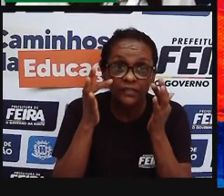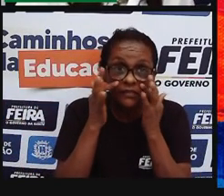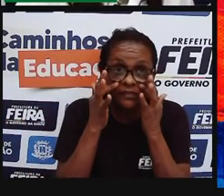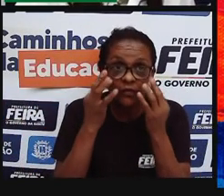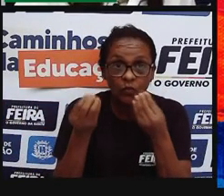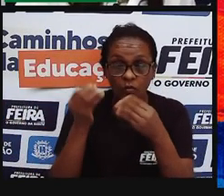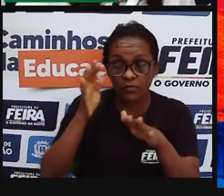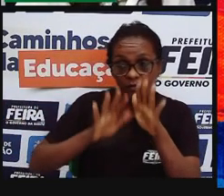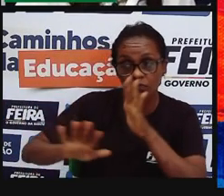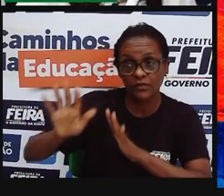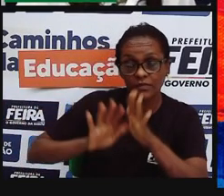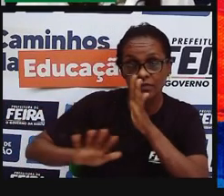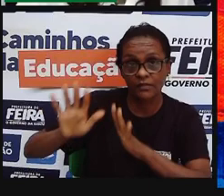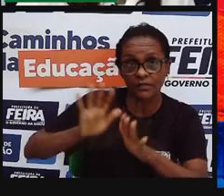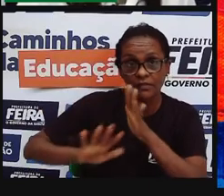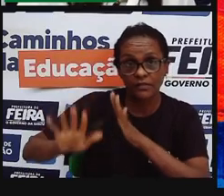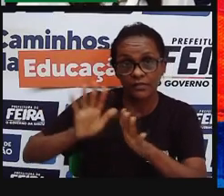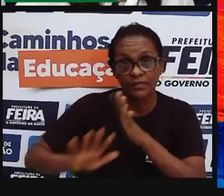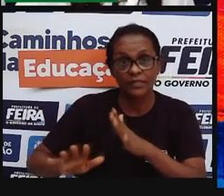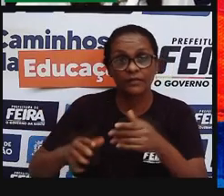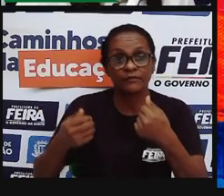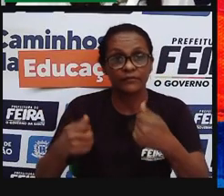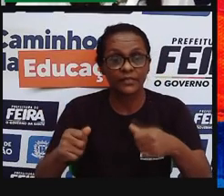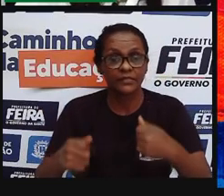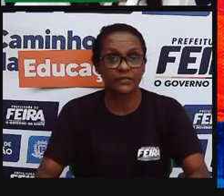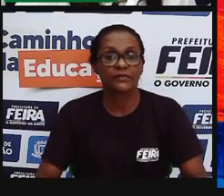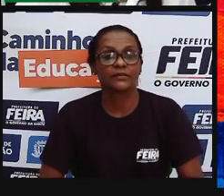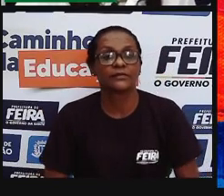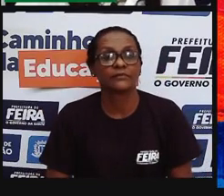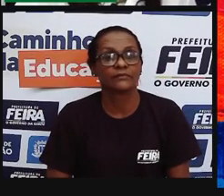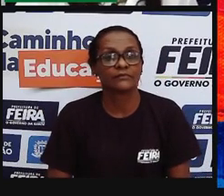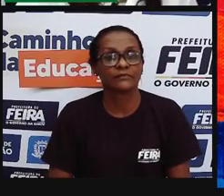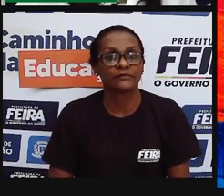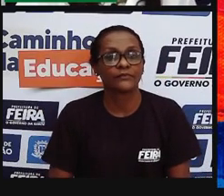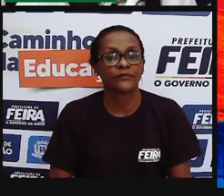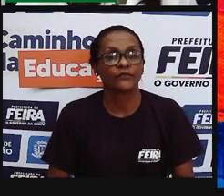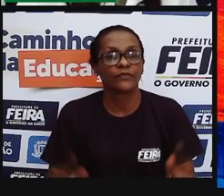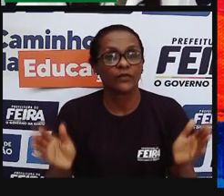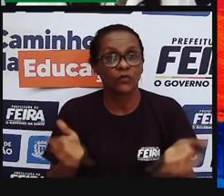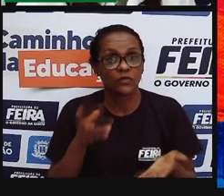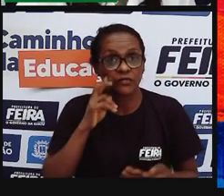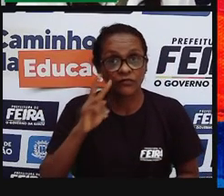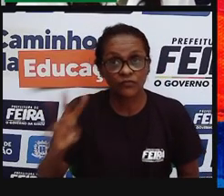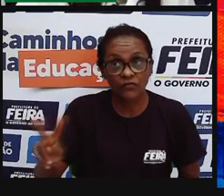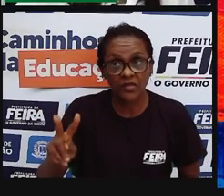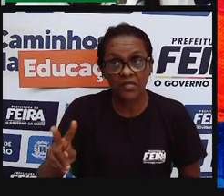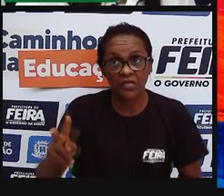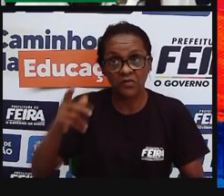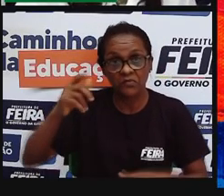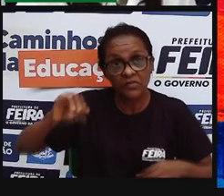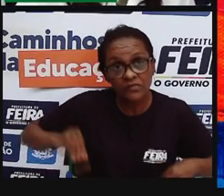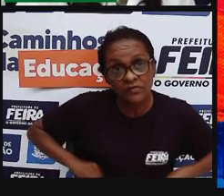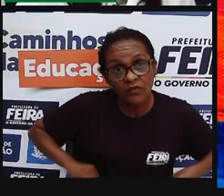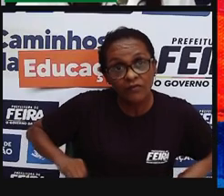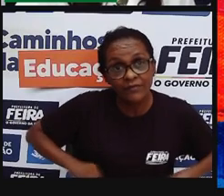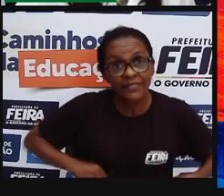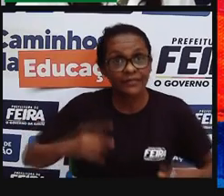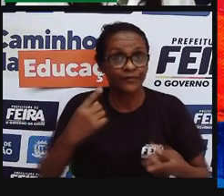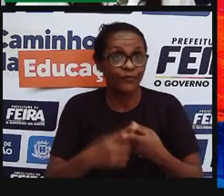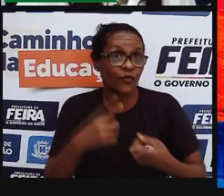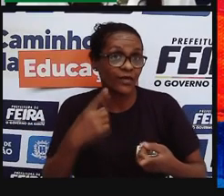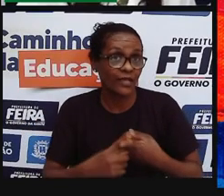para esse cuidado desses biomas que nós não estamos tendo. E nós já estamos vendo o quê? As consequências desse, dessa